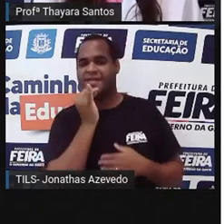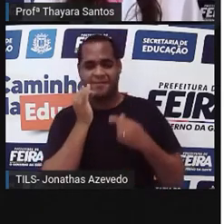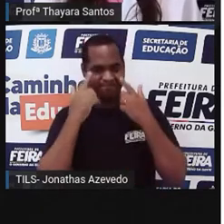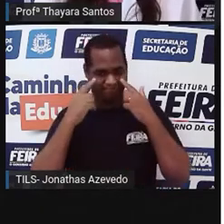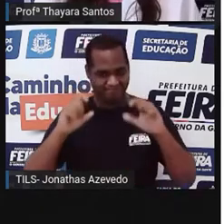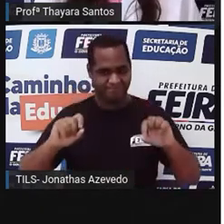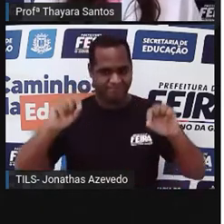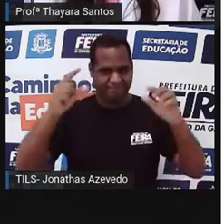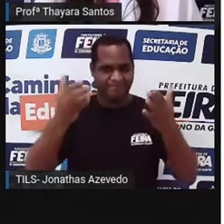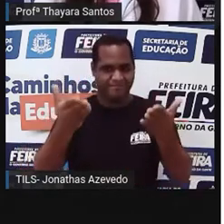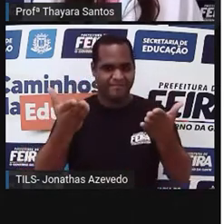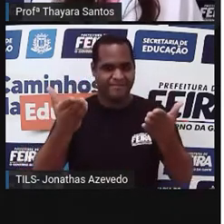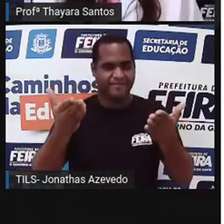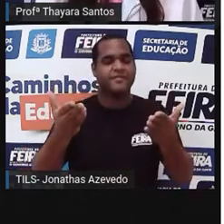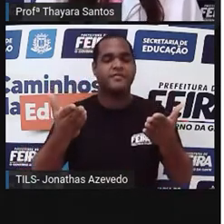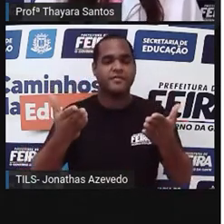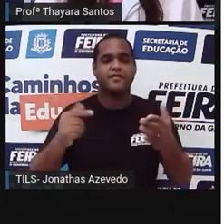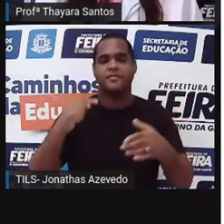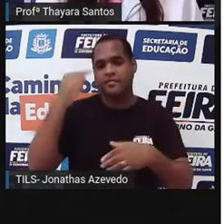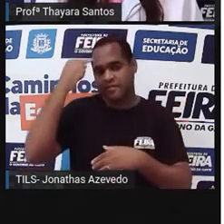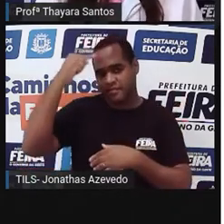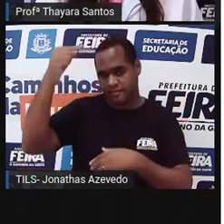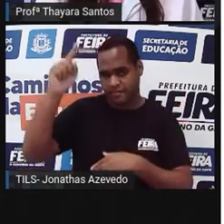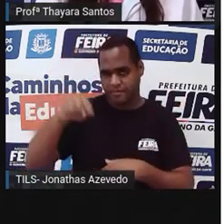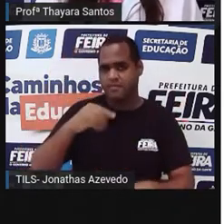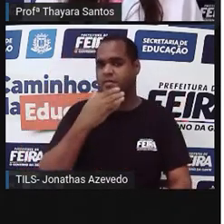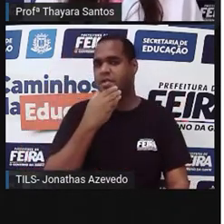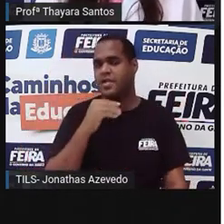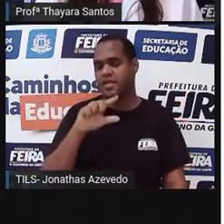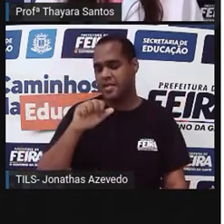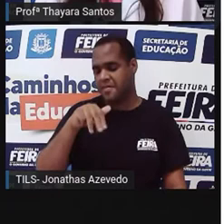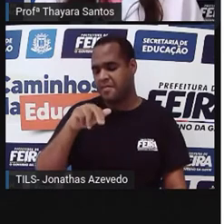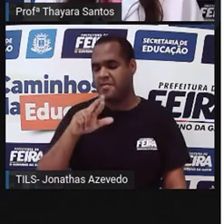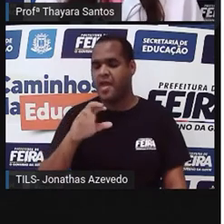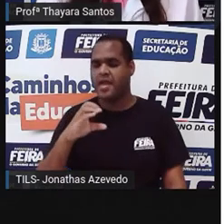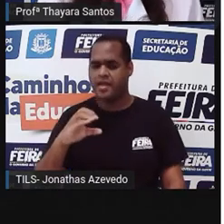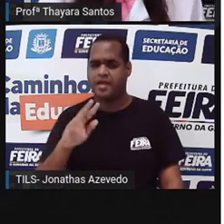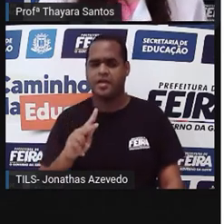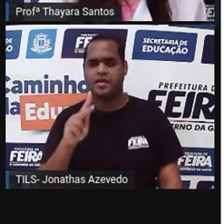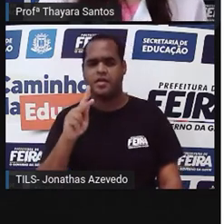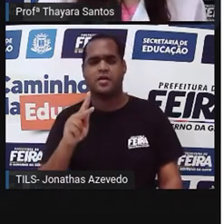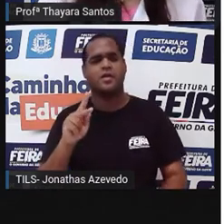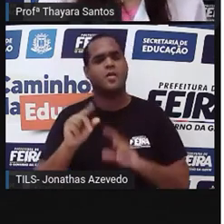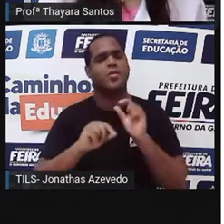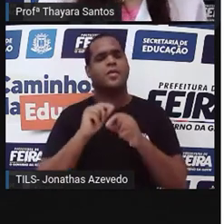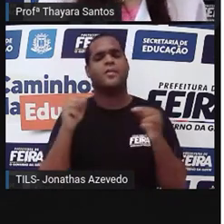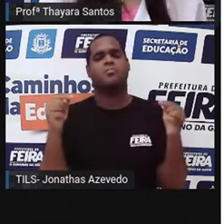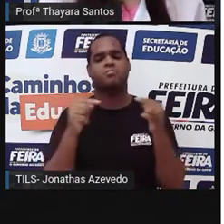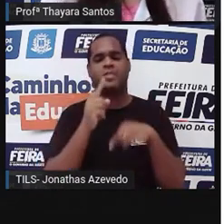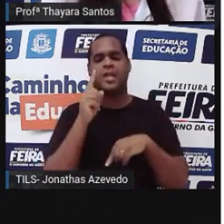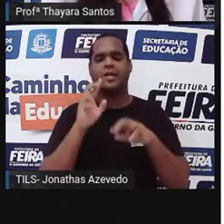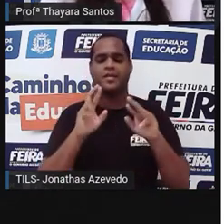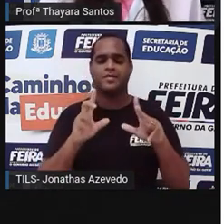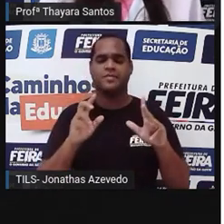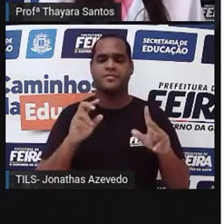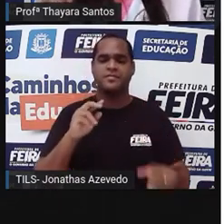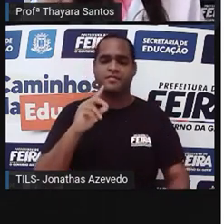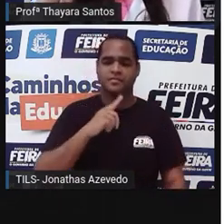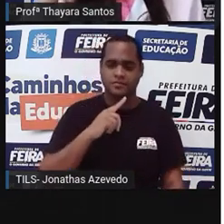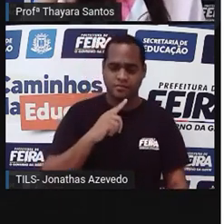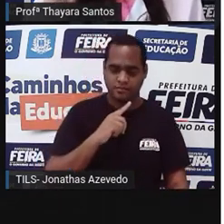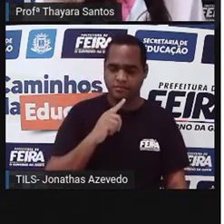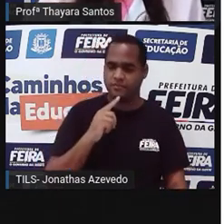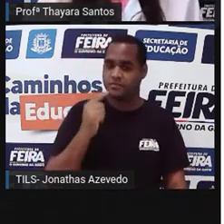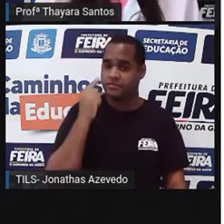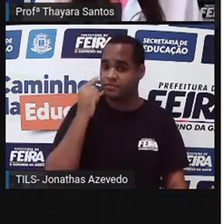para vocês. Então, essa ideia de Lamarck, da lei do uso e desuso, ela não se aplica à evolução, porém ela